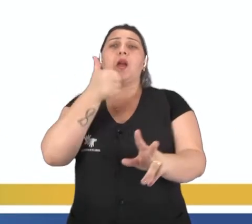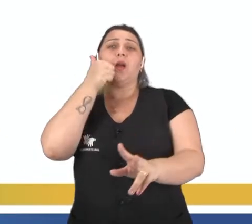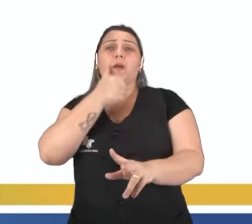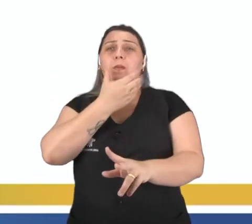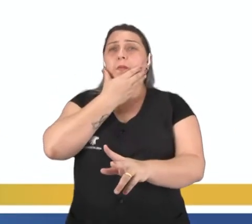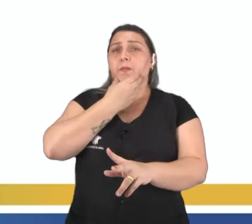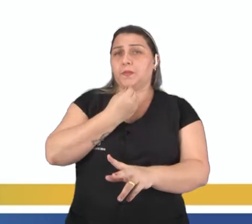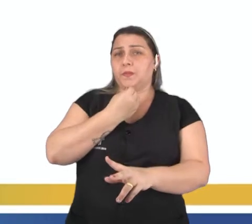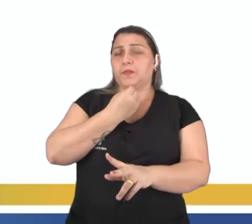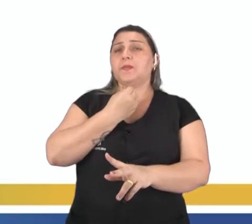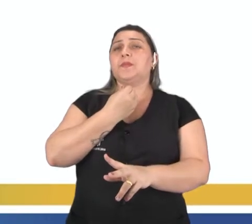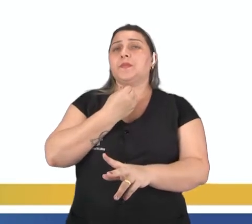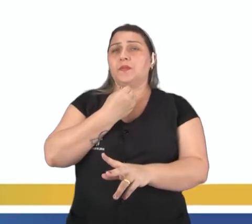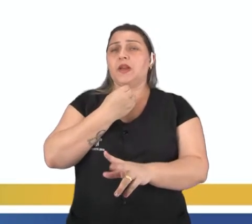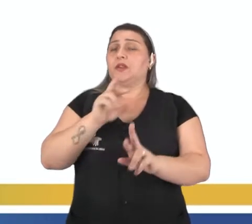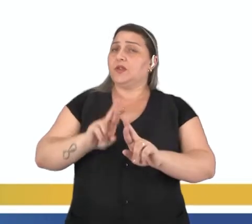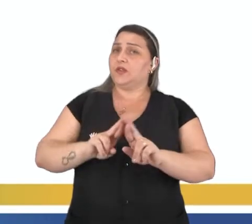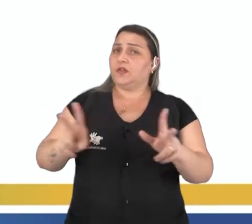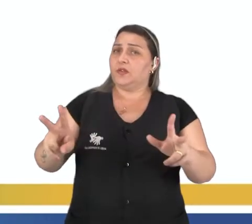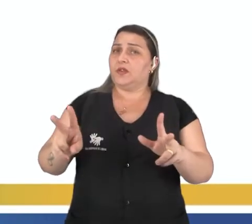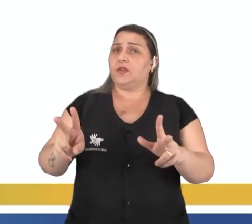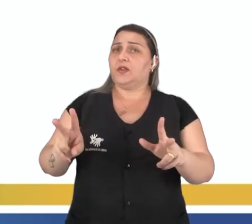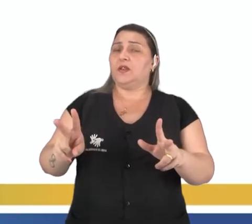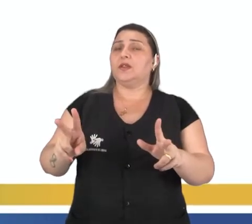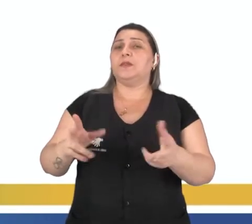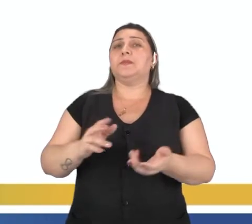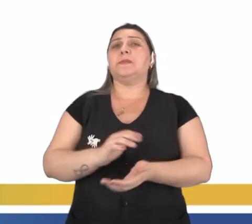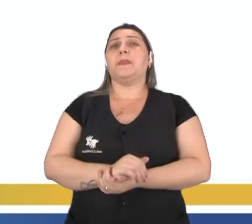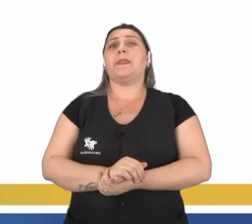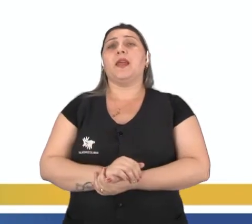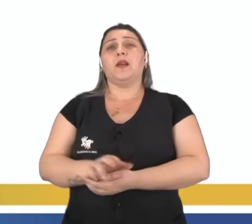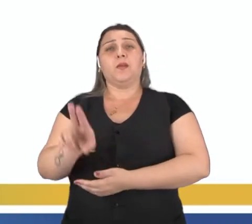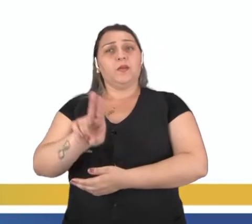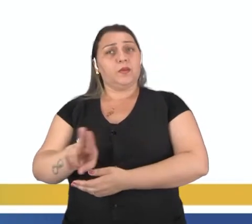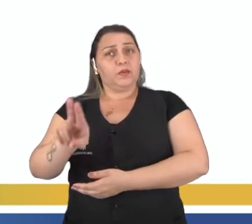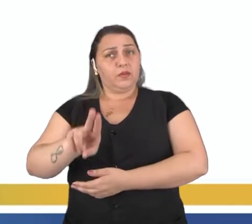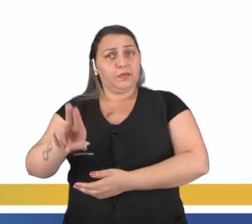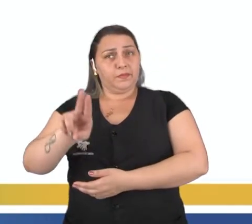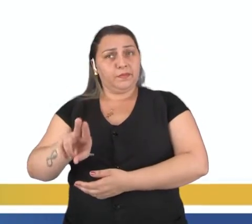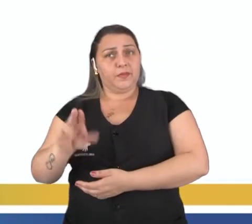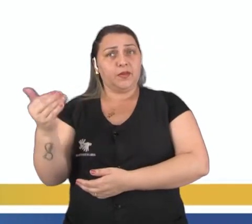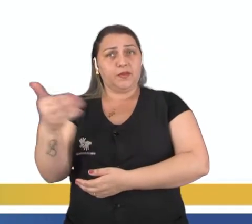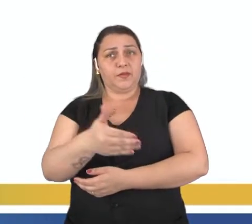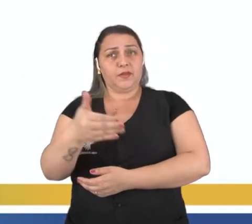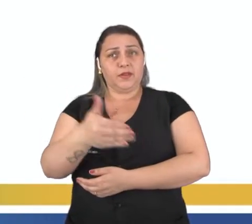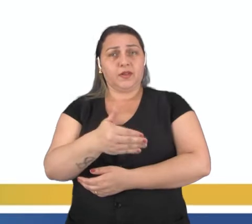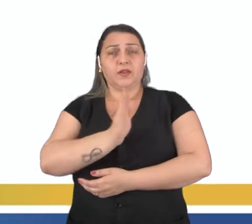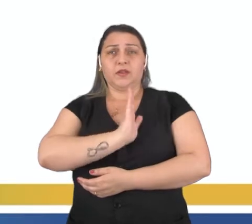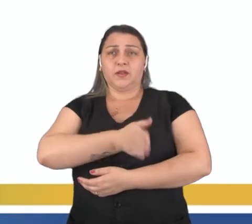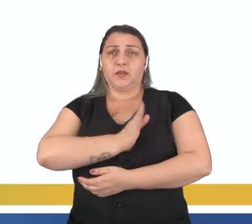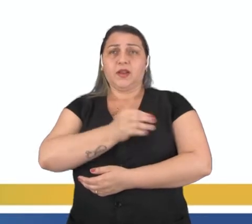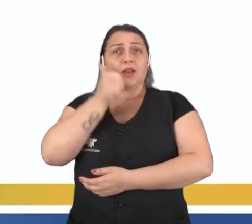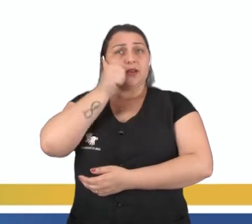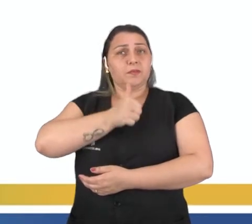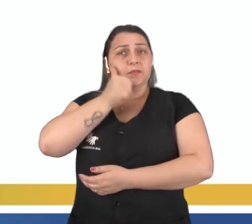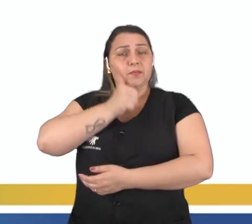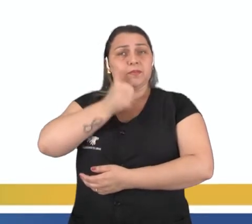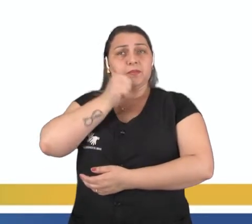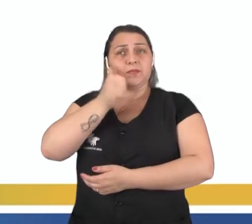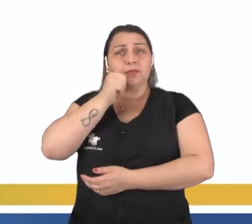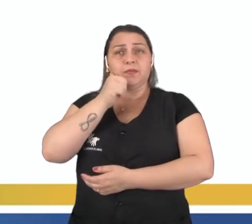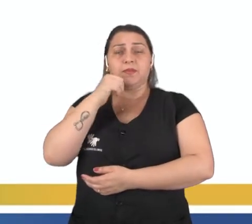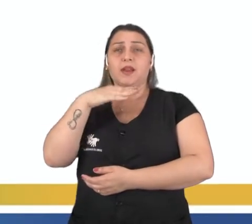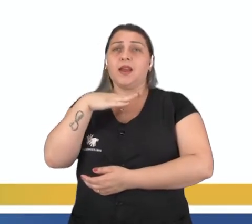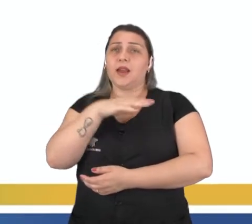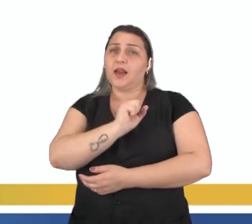e mulheres supra a diferença entre os sexos. Usualmente, a frequência cardíaca das mulheres é